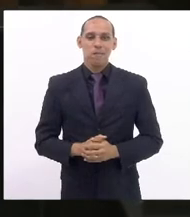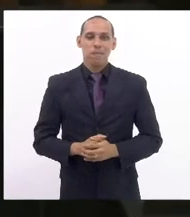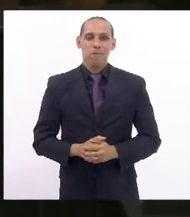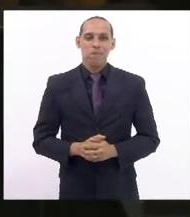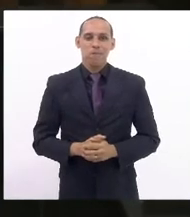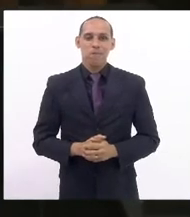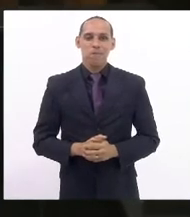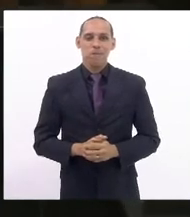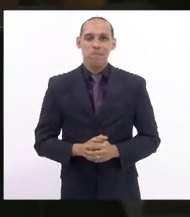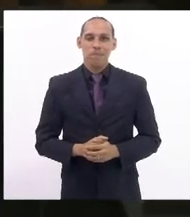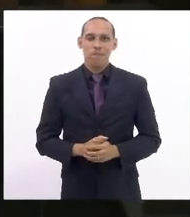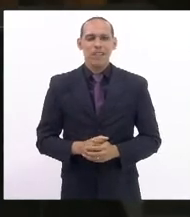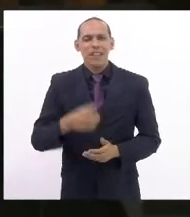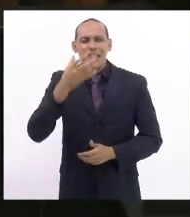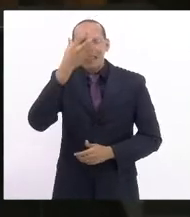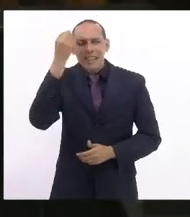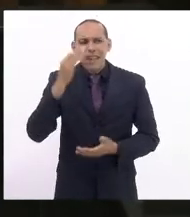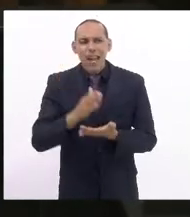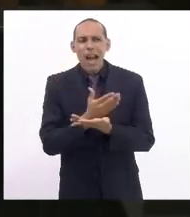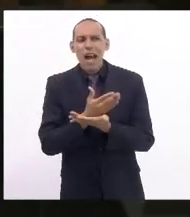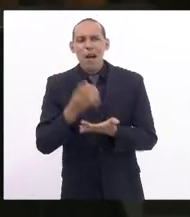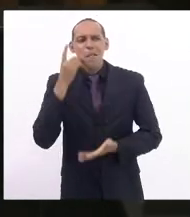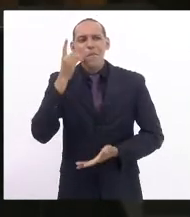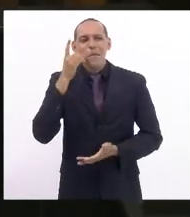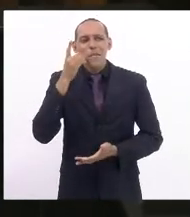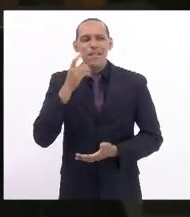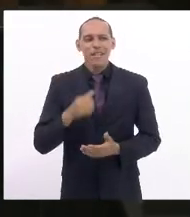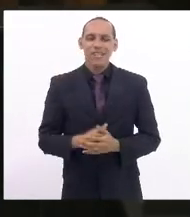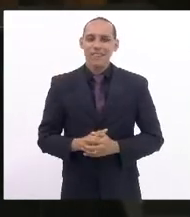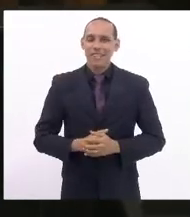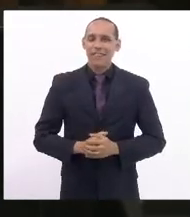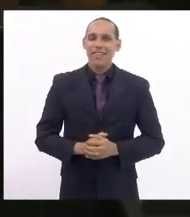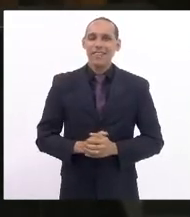ver se eu esqueci alguma deputada aqui.